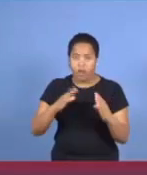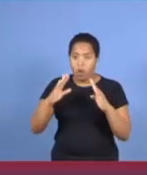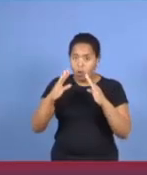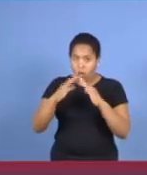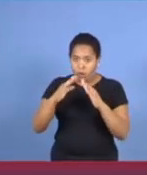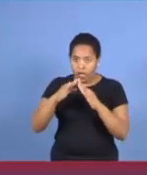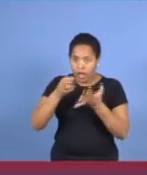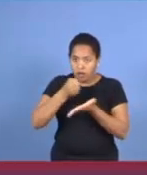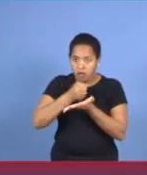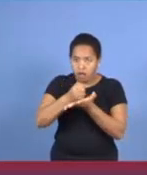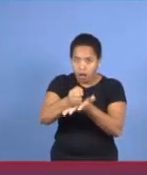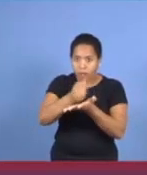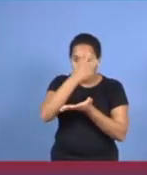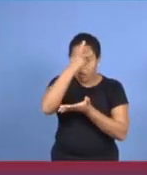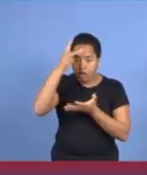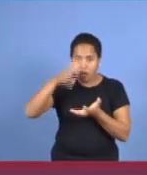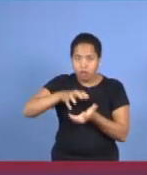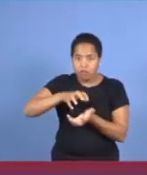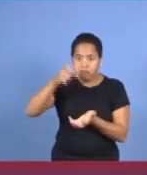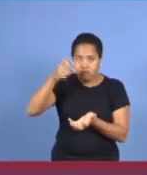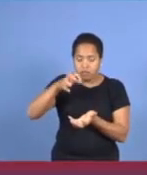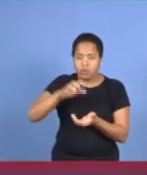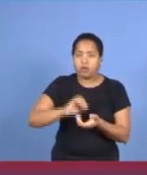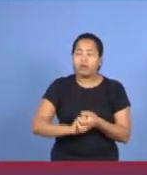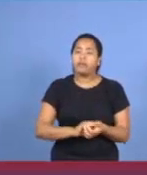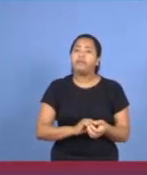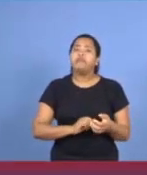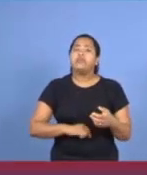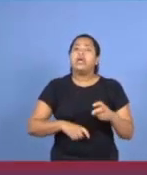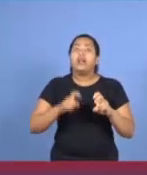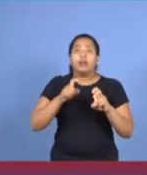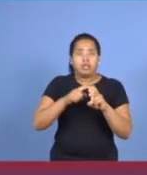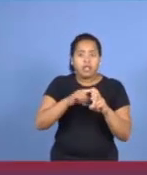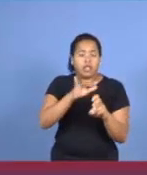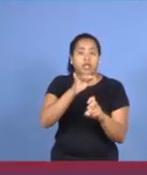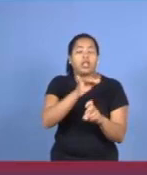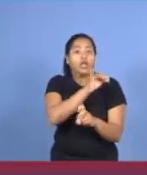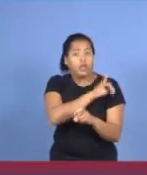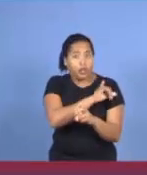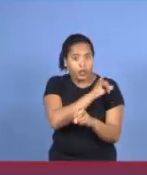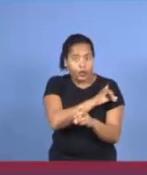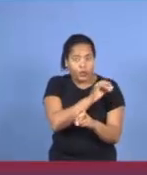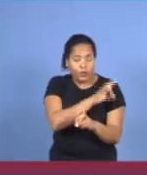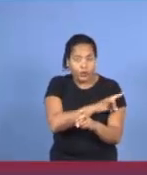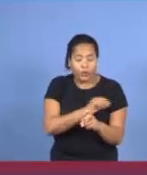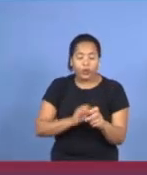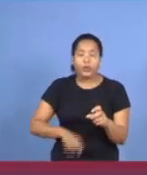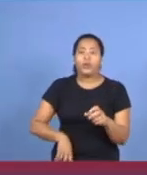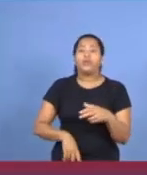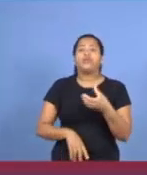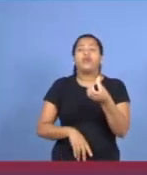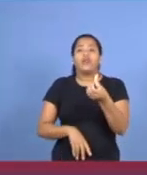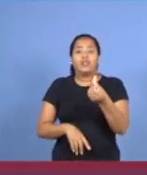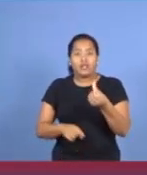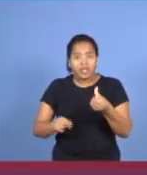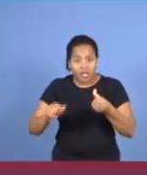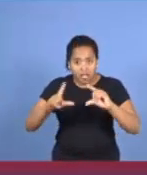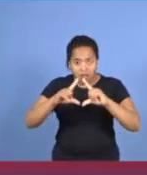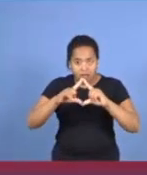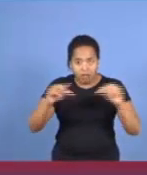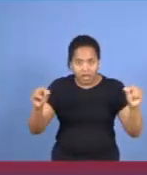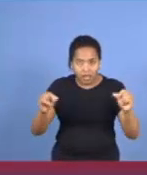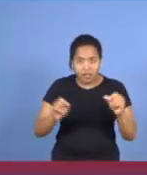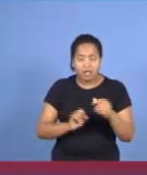em Brás de Pina, no estado do Rio de Janeiro, em Brasília, no Distrito Federal, na Asa Sul, em